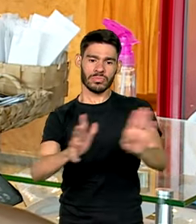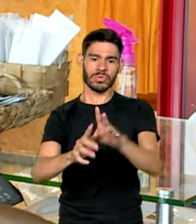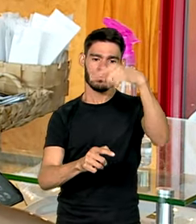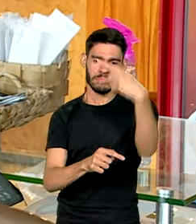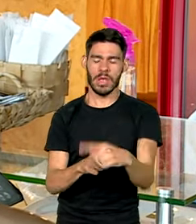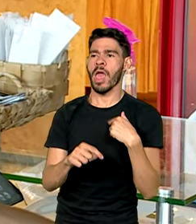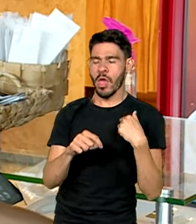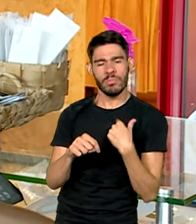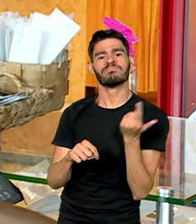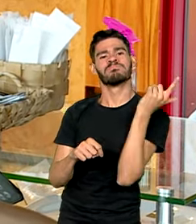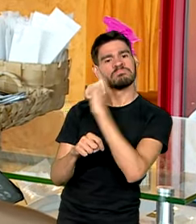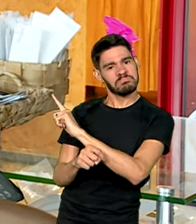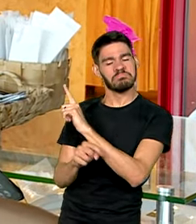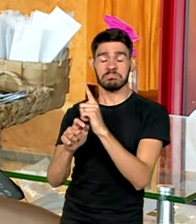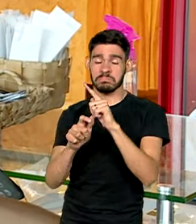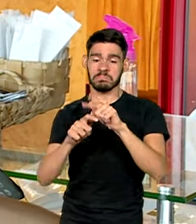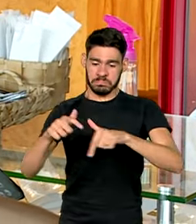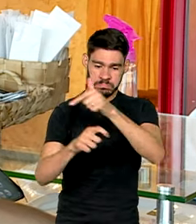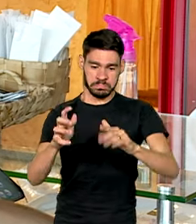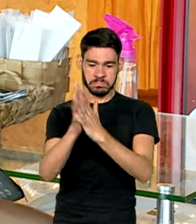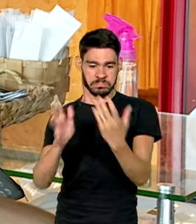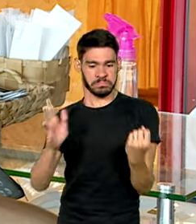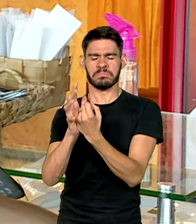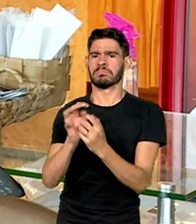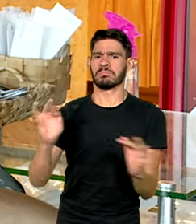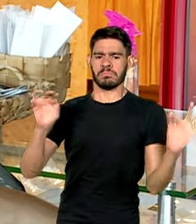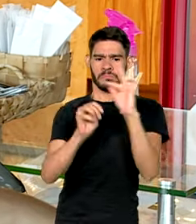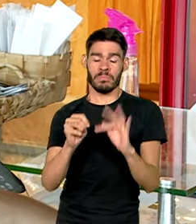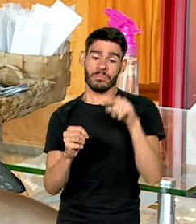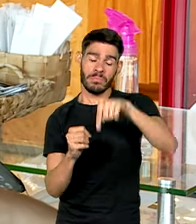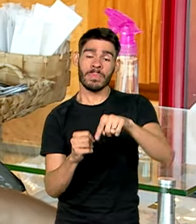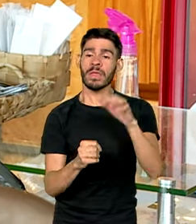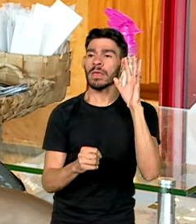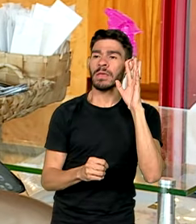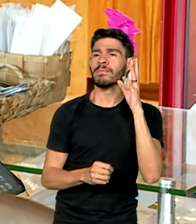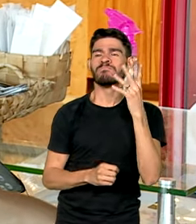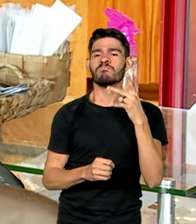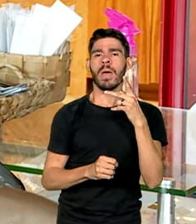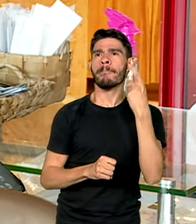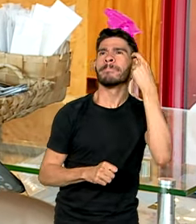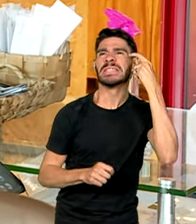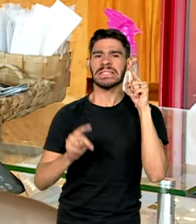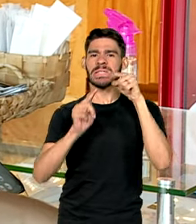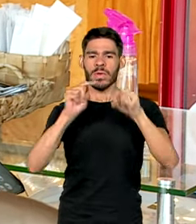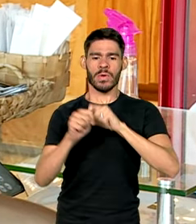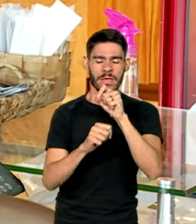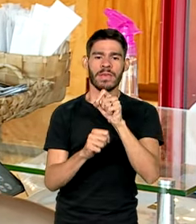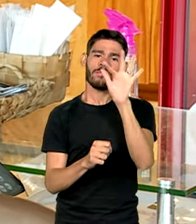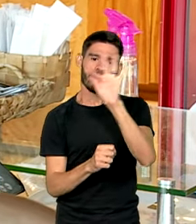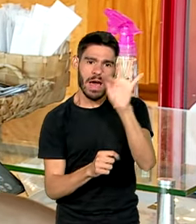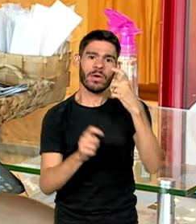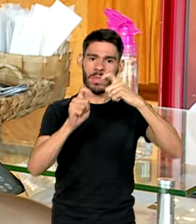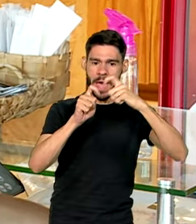serviço, né? Estou muito feliz por isso. E meus planos aqui é de fazer uma faculdade de medicina e ter uma coisa melhor na